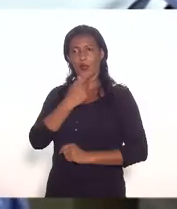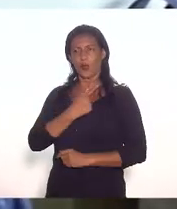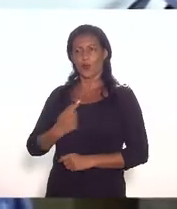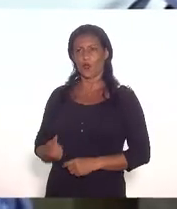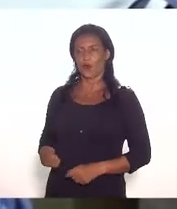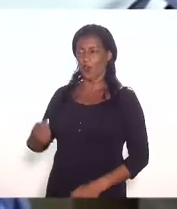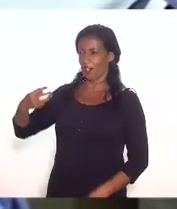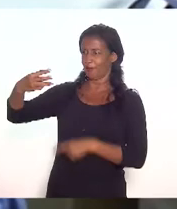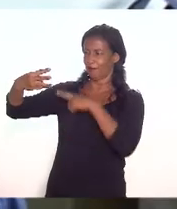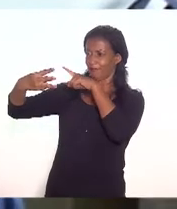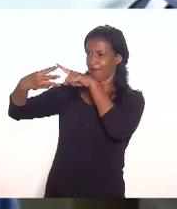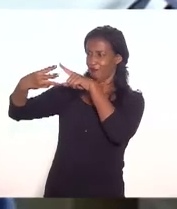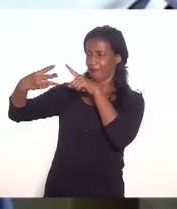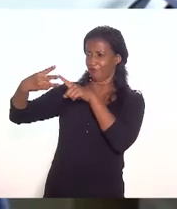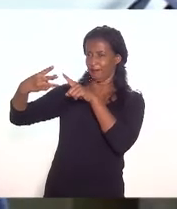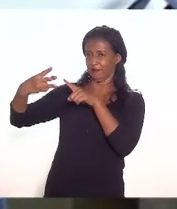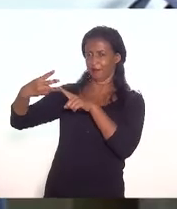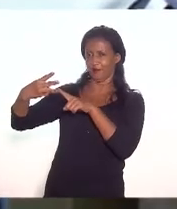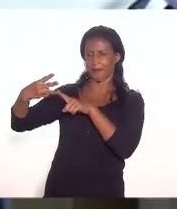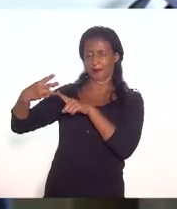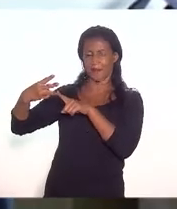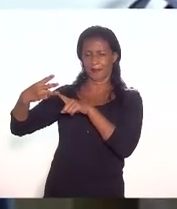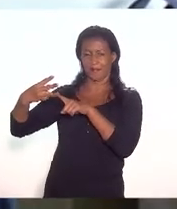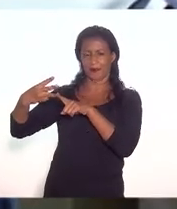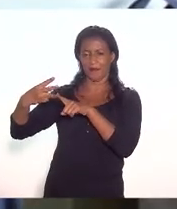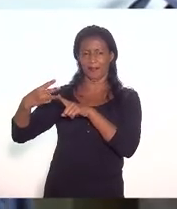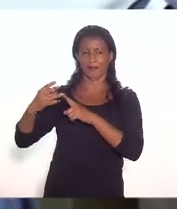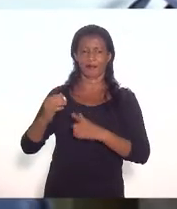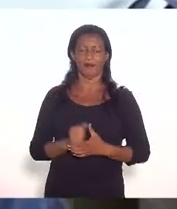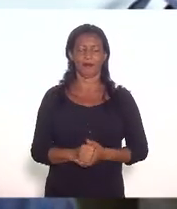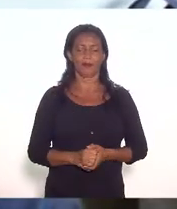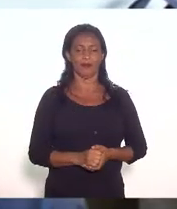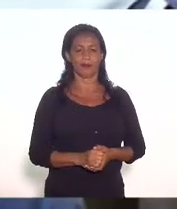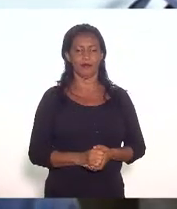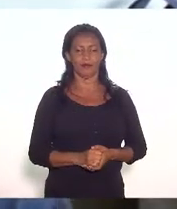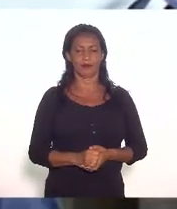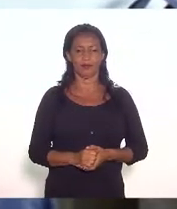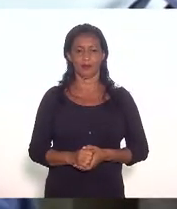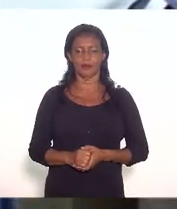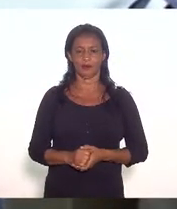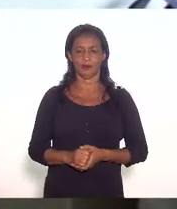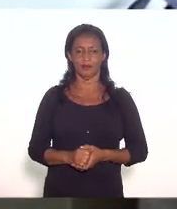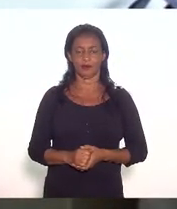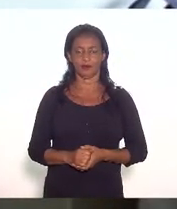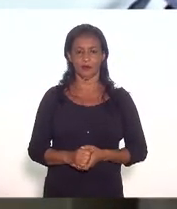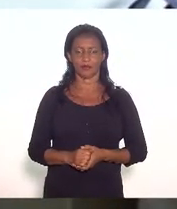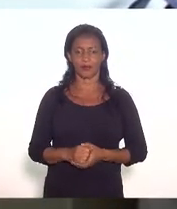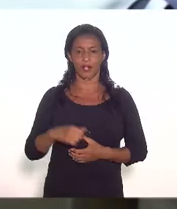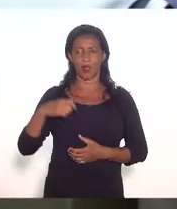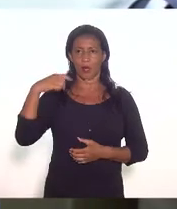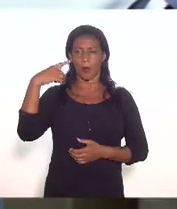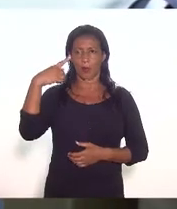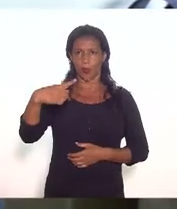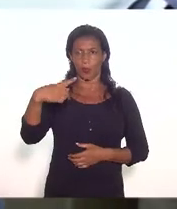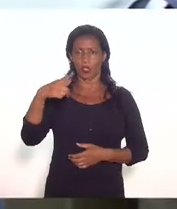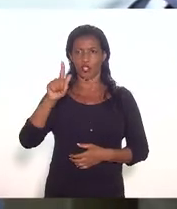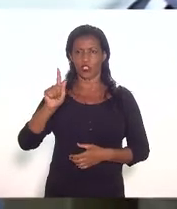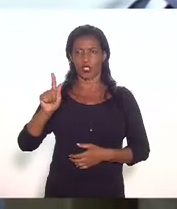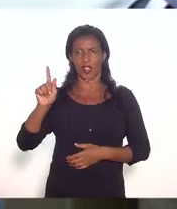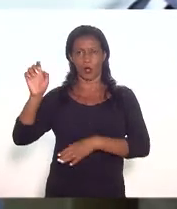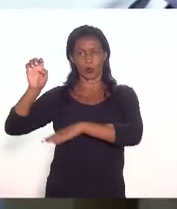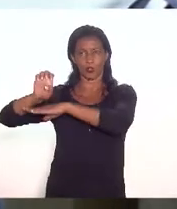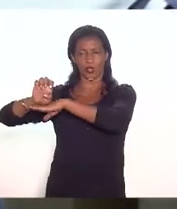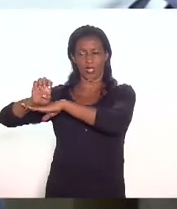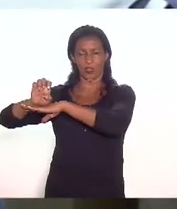procuradoria geral do estado quem vai falar não sei se é doutora cláudia ou doutor marcos bueno por favor